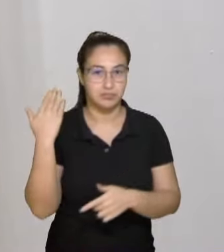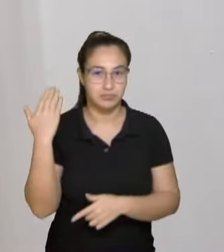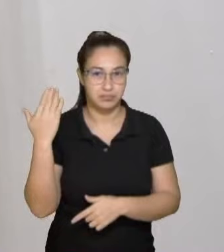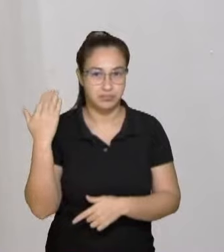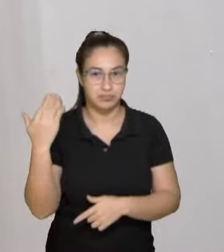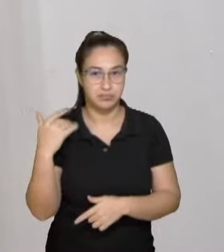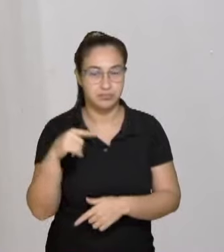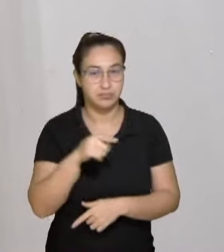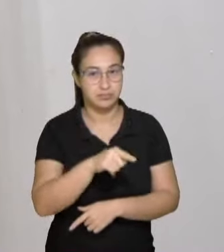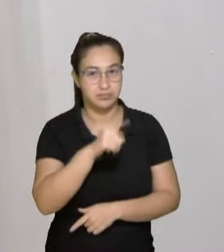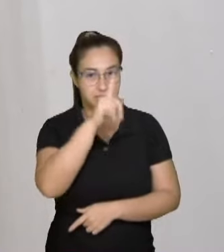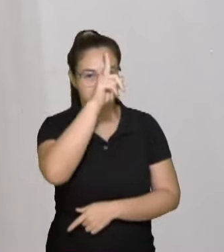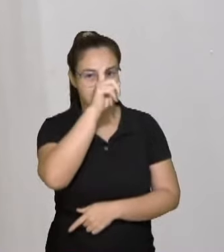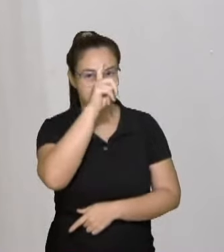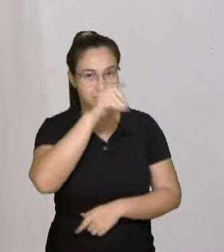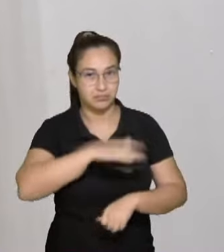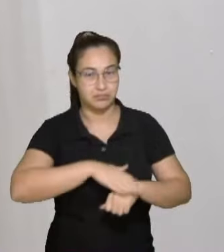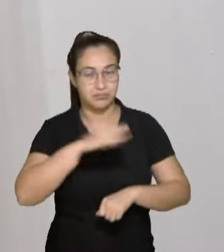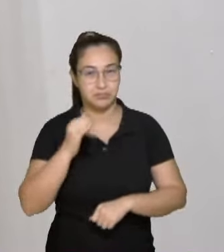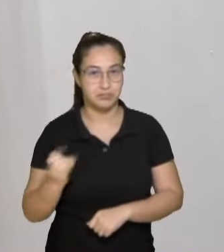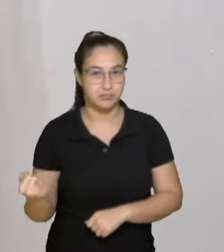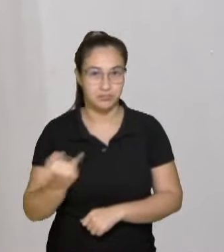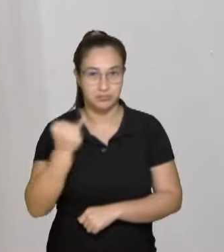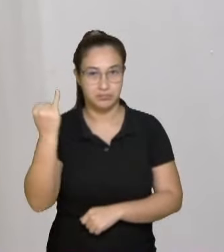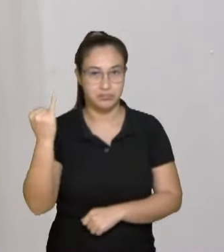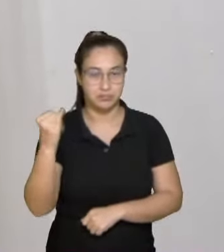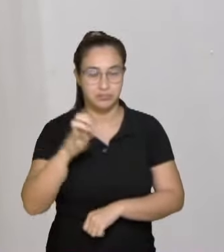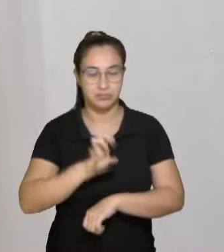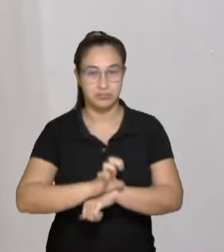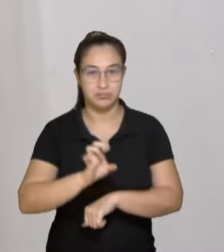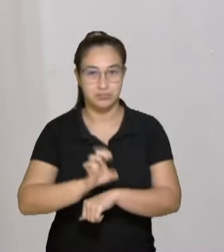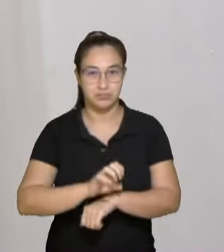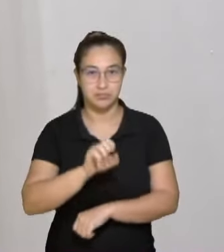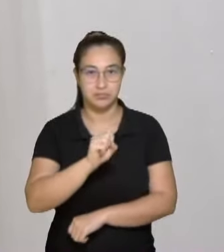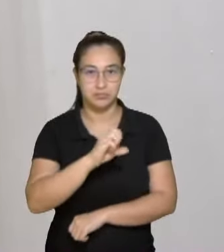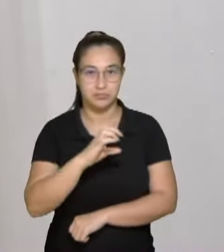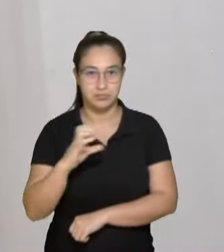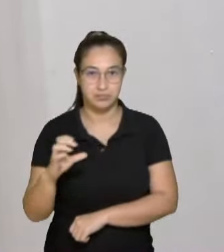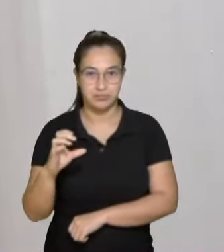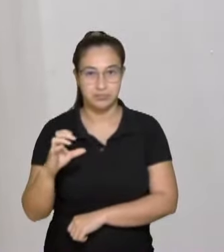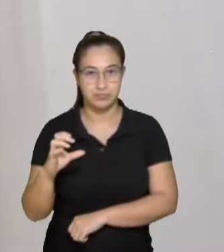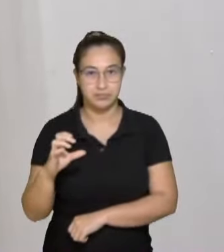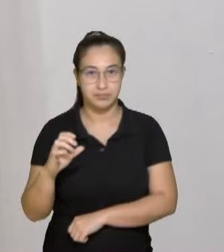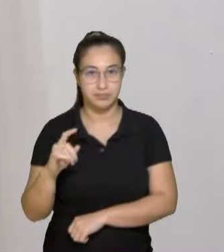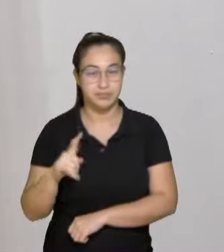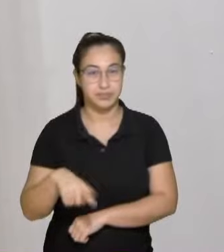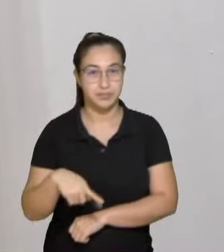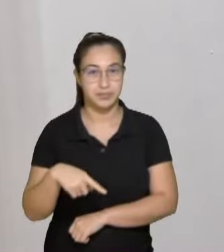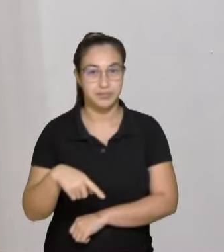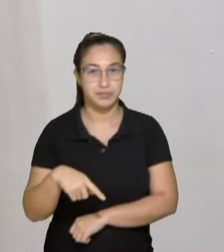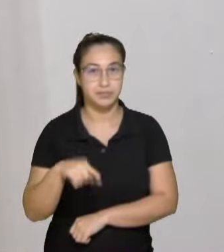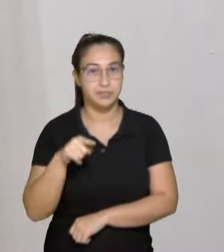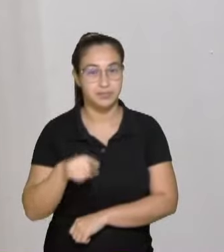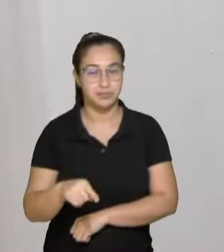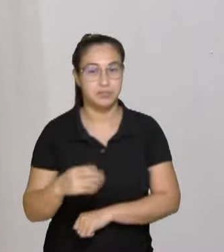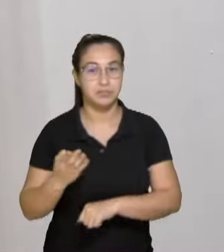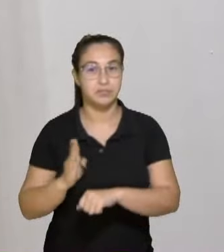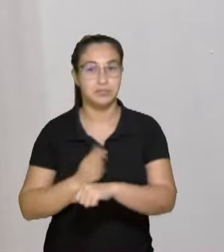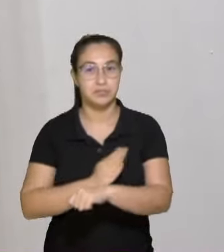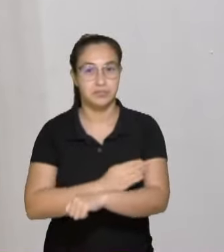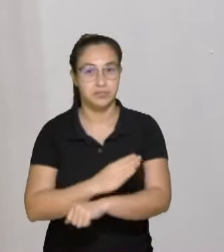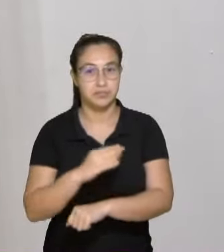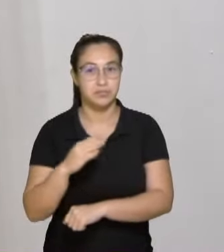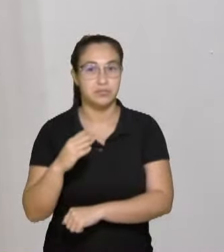dos hospitais mais importantes do Estado de Santa Catarina, que é o Hospital de Tubarão, Hospital Nossa Senhora